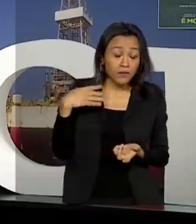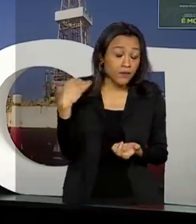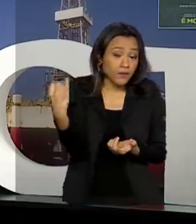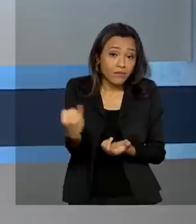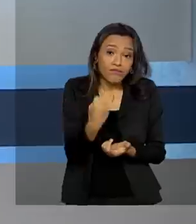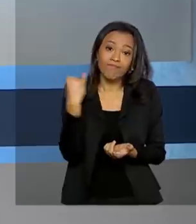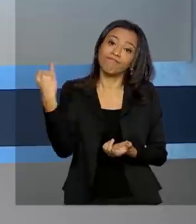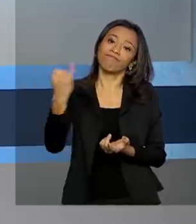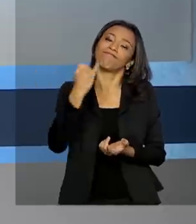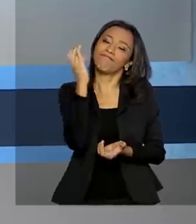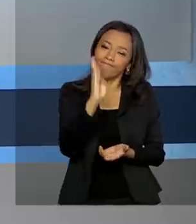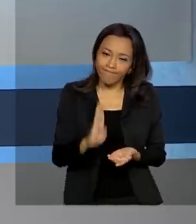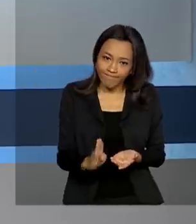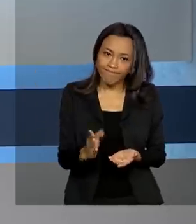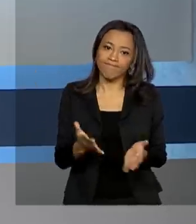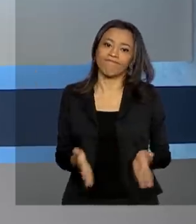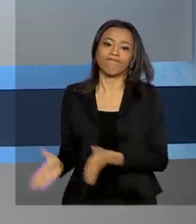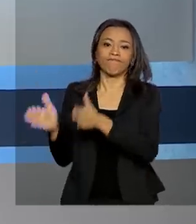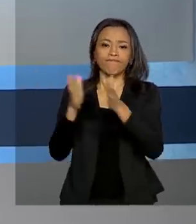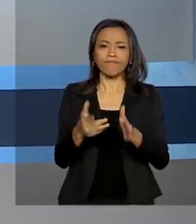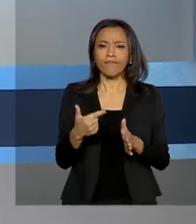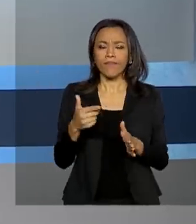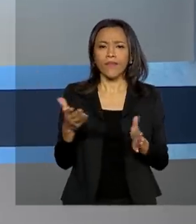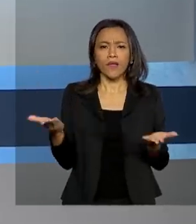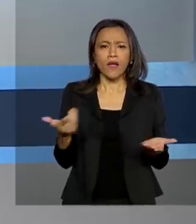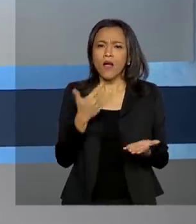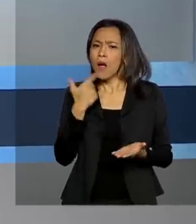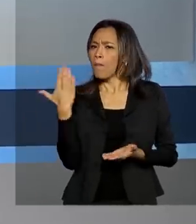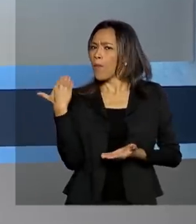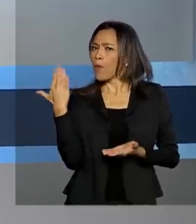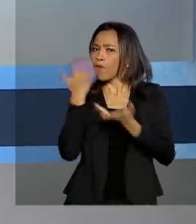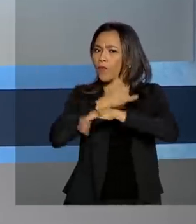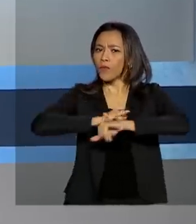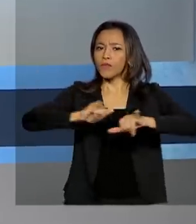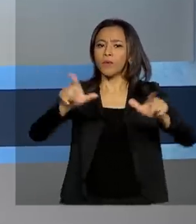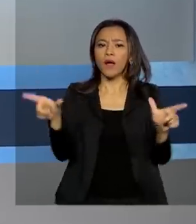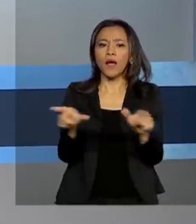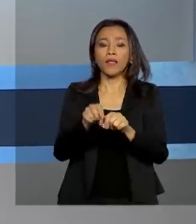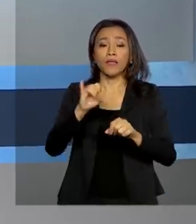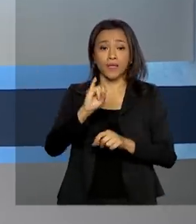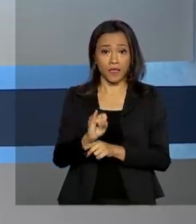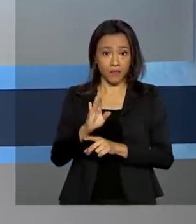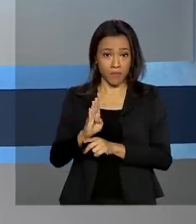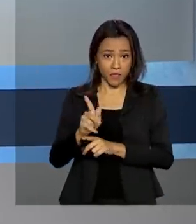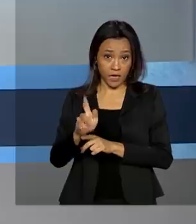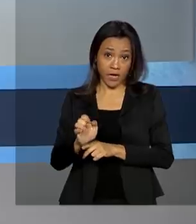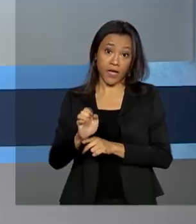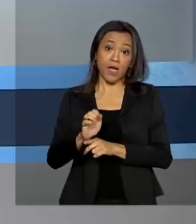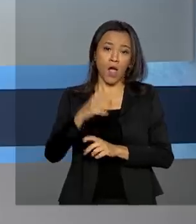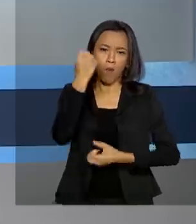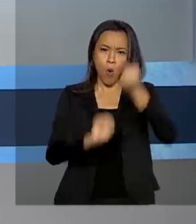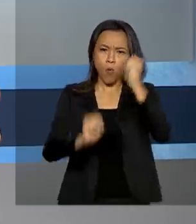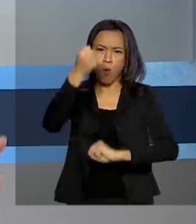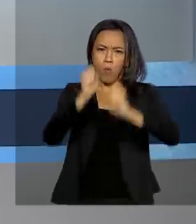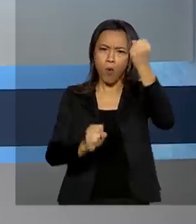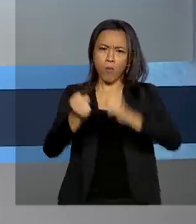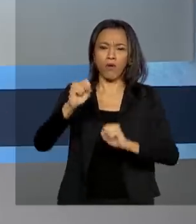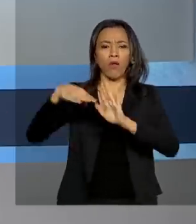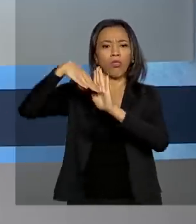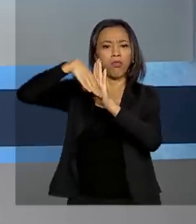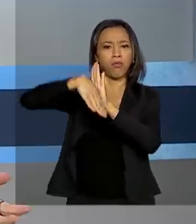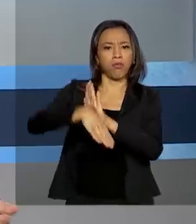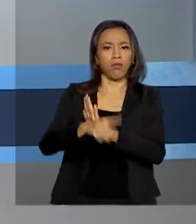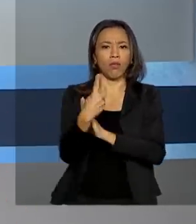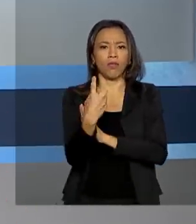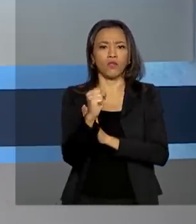grande ganho. E o IBGE divulgou agora há pouco que a produção industrial em abril caiu 18,8% na comparação com